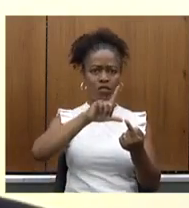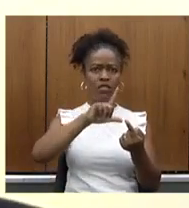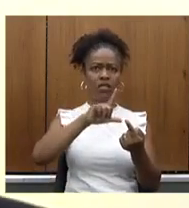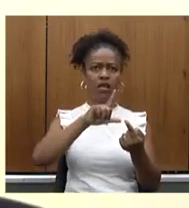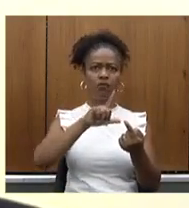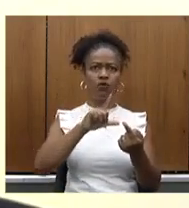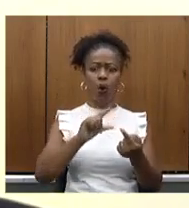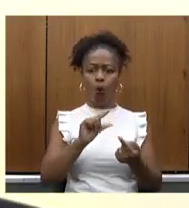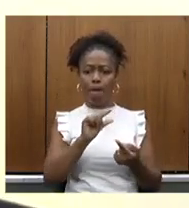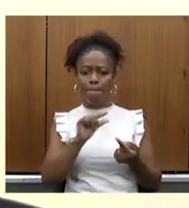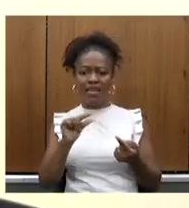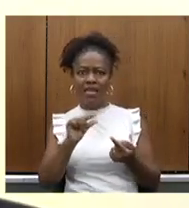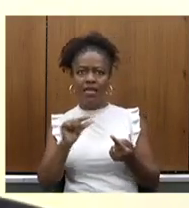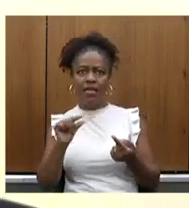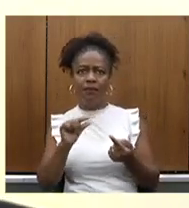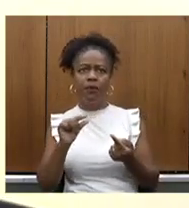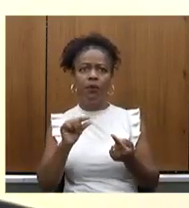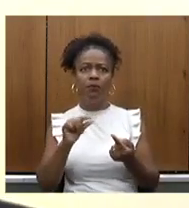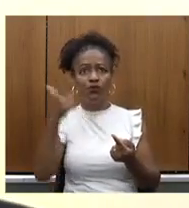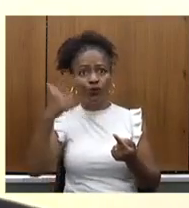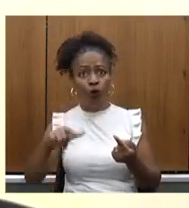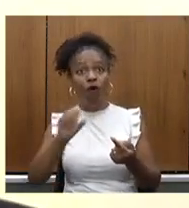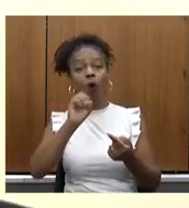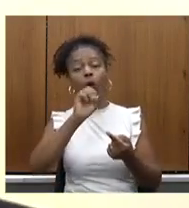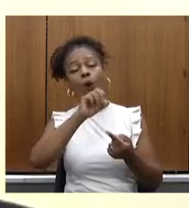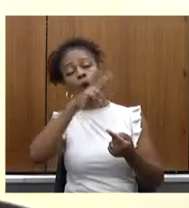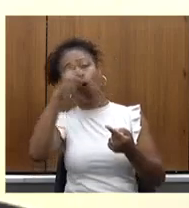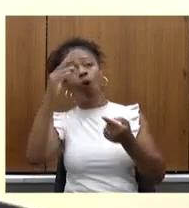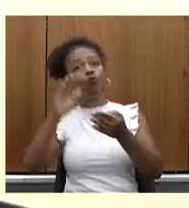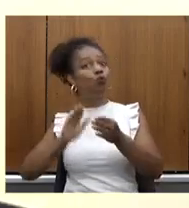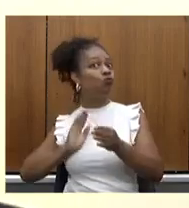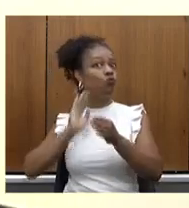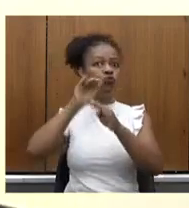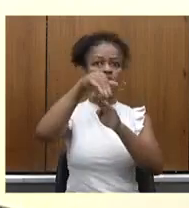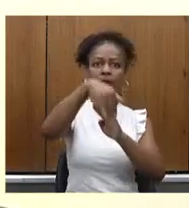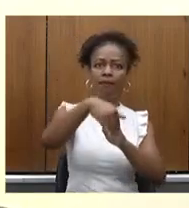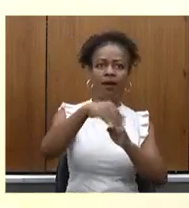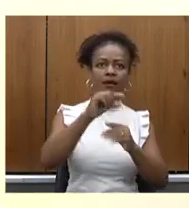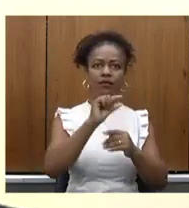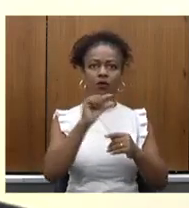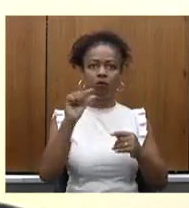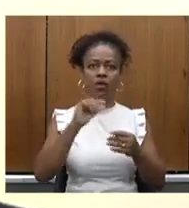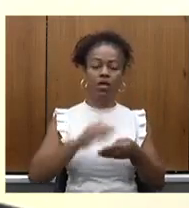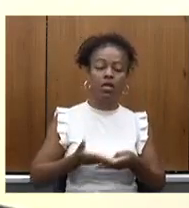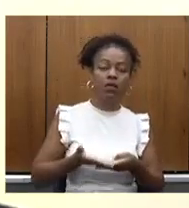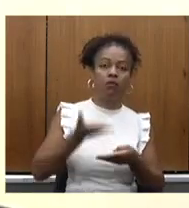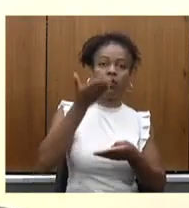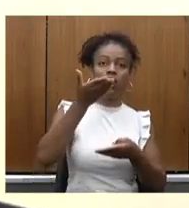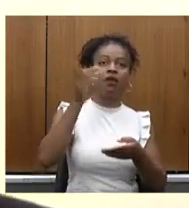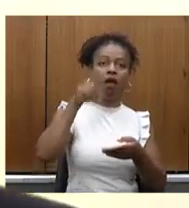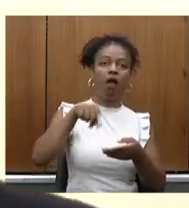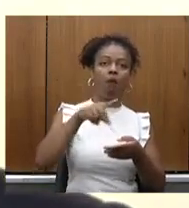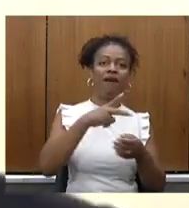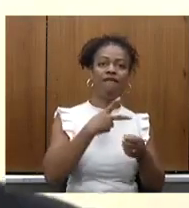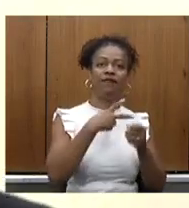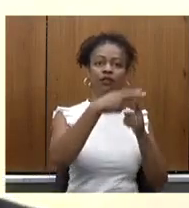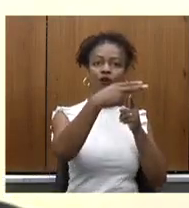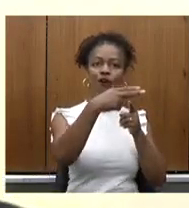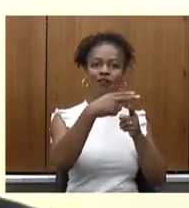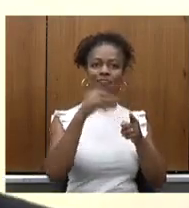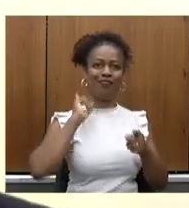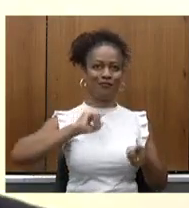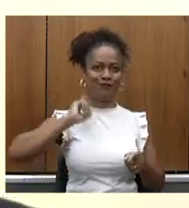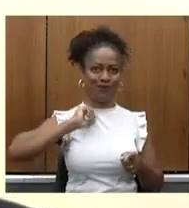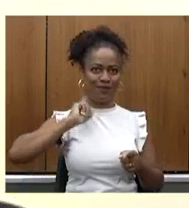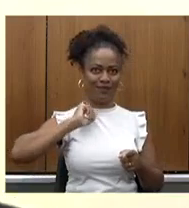mais uma vez ou, de preferência, que ultrapassaremos esse mínimo, que é uma vitória do povo de Minas Gerais e, como digo sempre, uma vitória dos